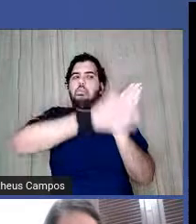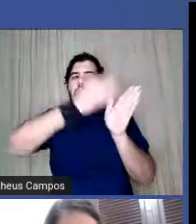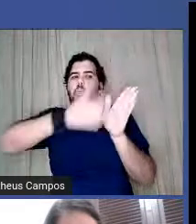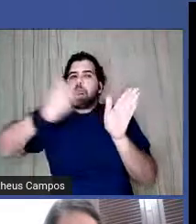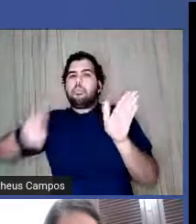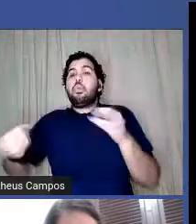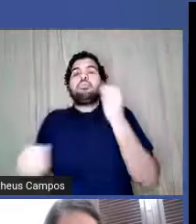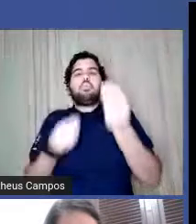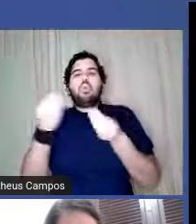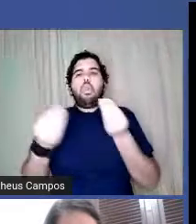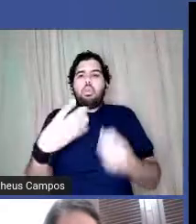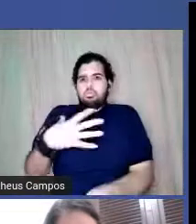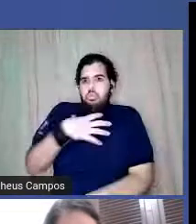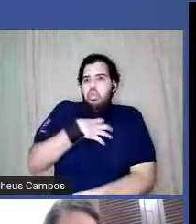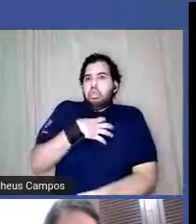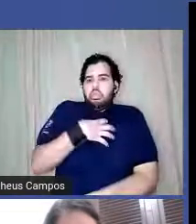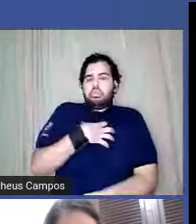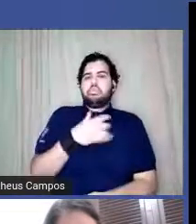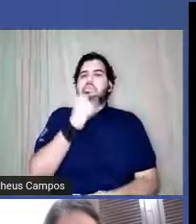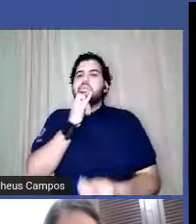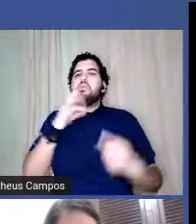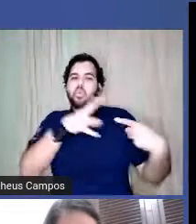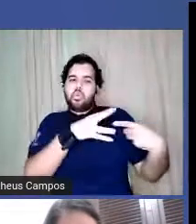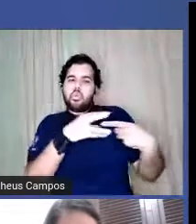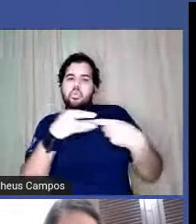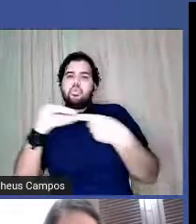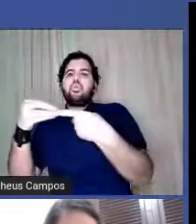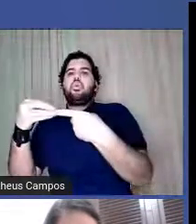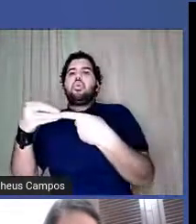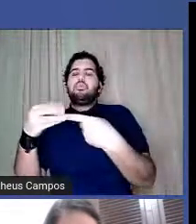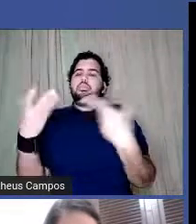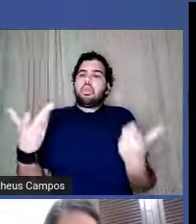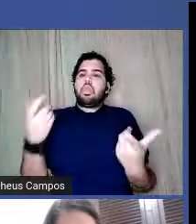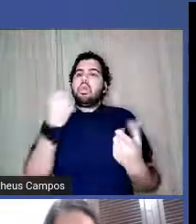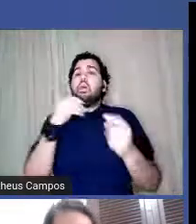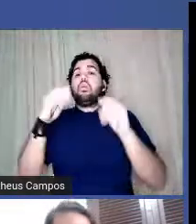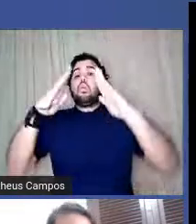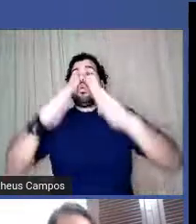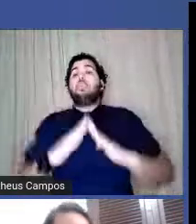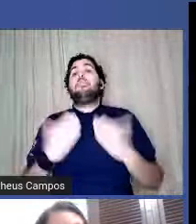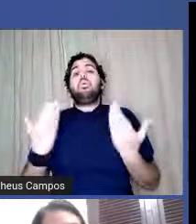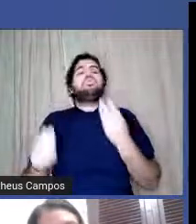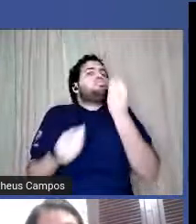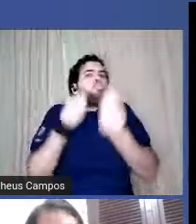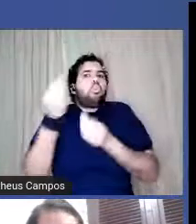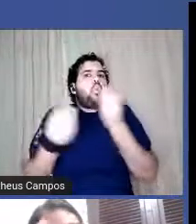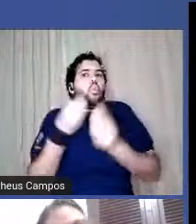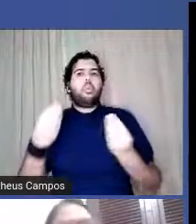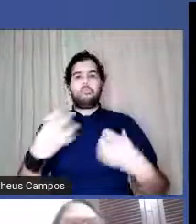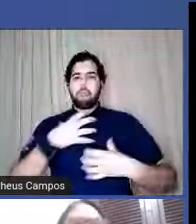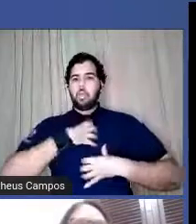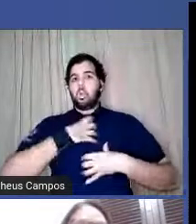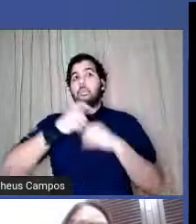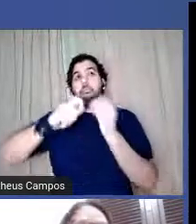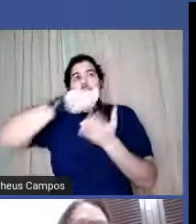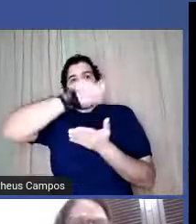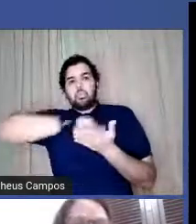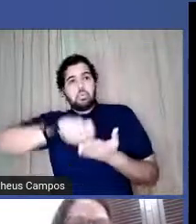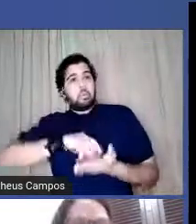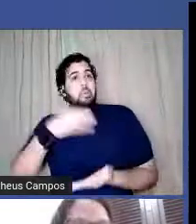Como o cotidiano na periferia ele atravessa quem mora nela, né? E quais são as formas que você tem de escrever? Porque, muitas vezes,